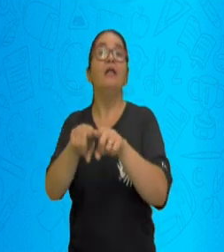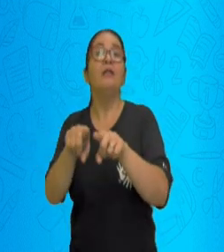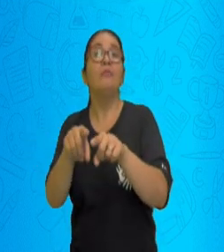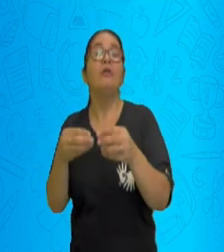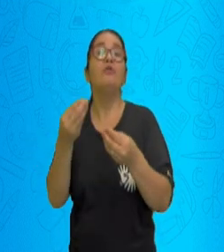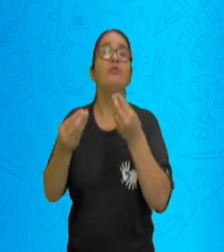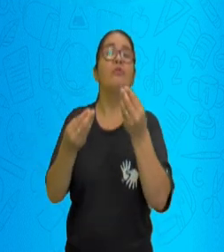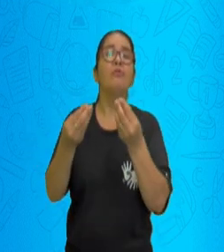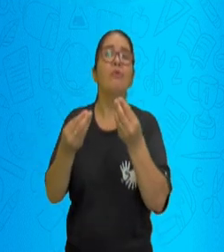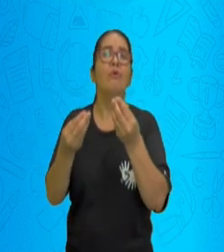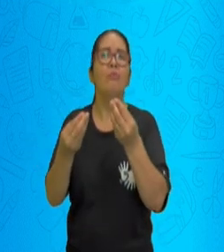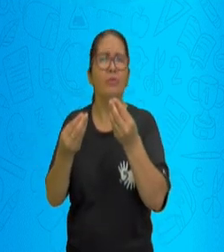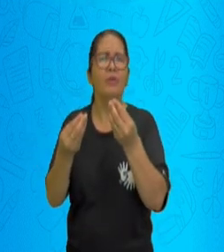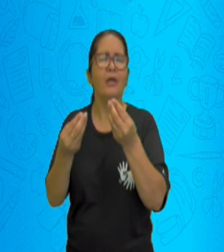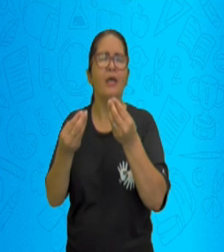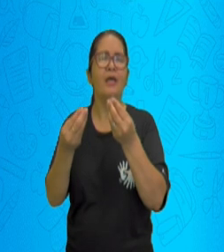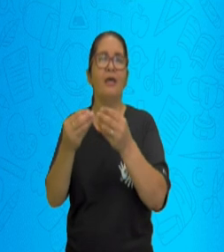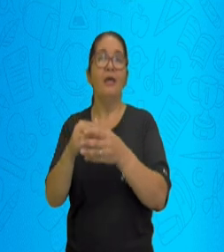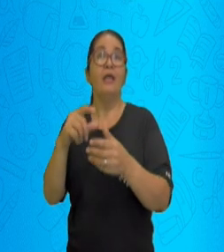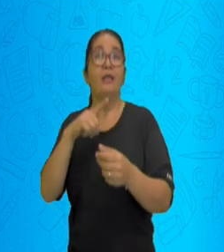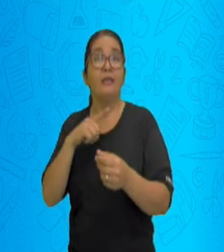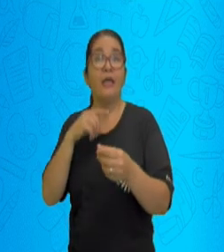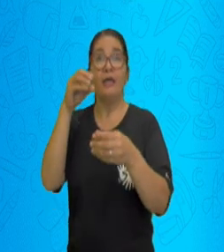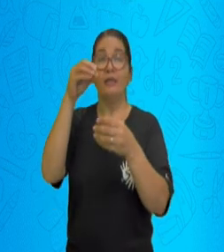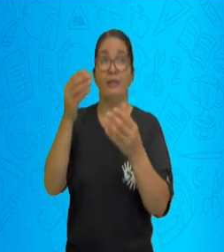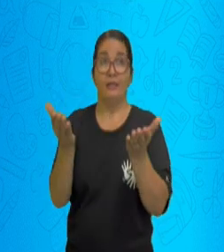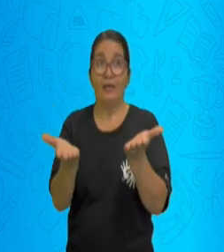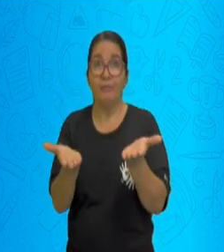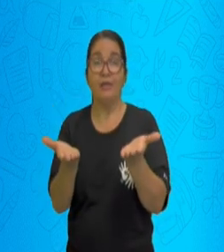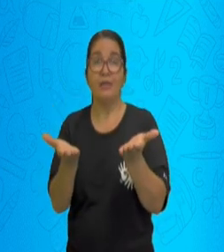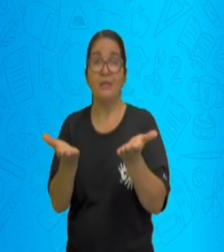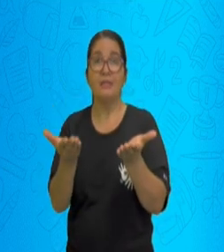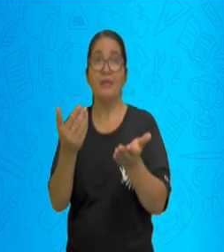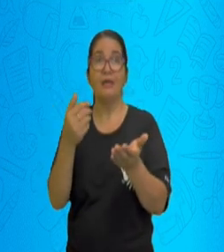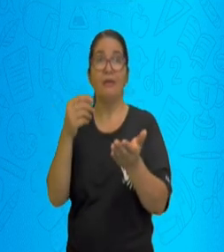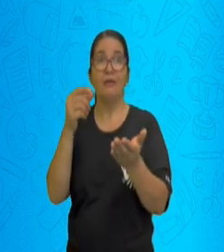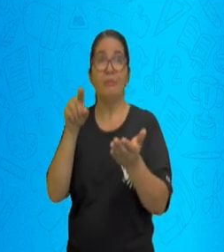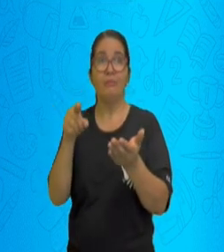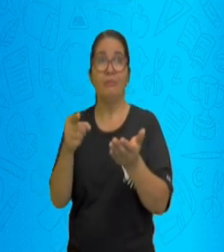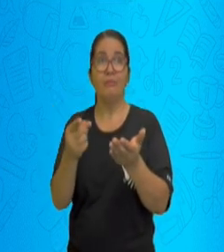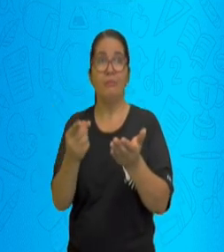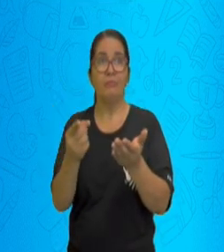de cada lado. Vamos ver. Se eu tiro 1.000 aqui